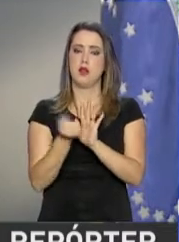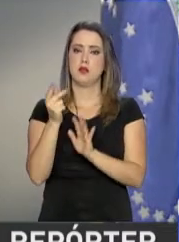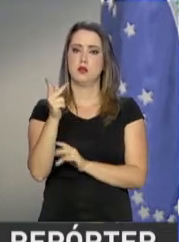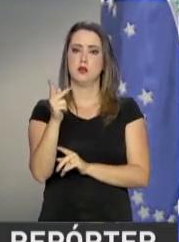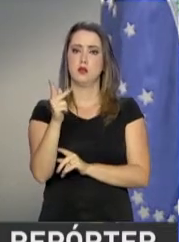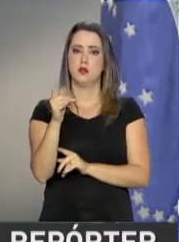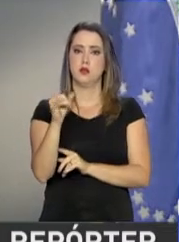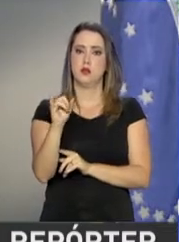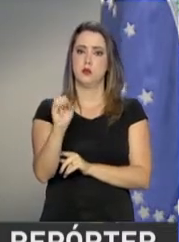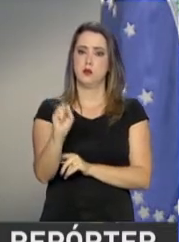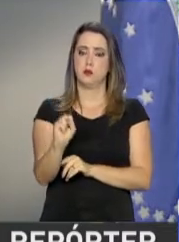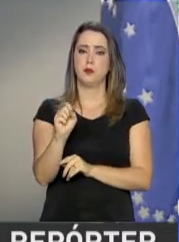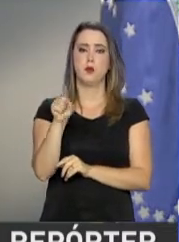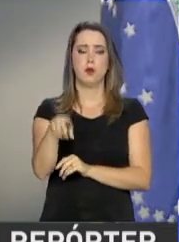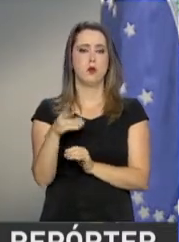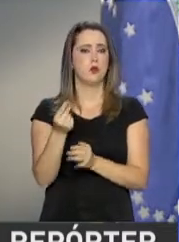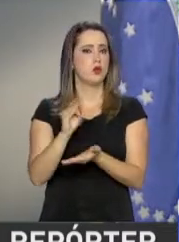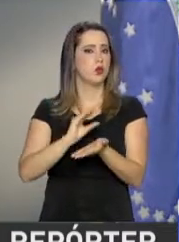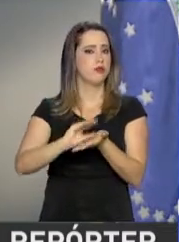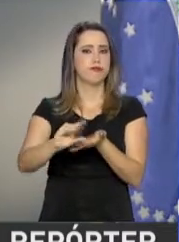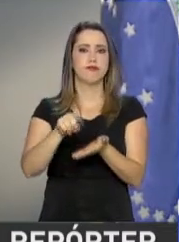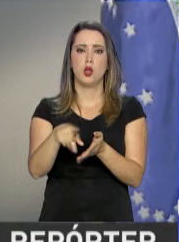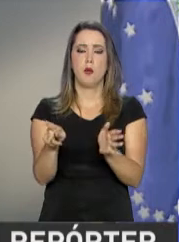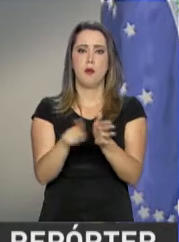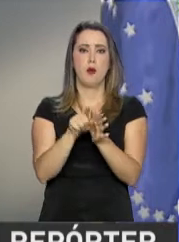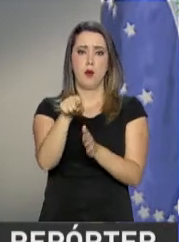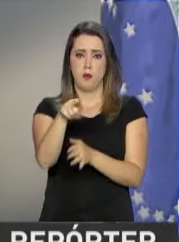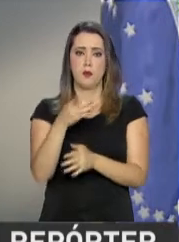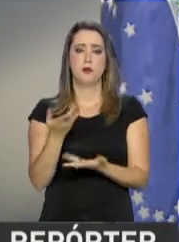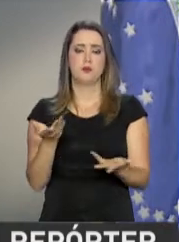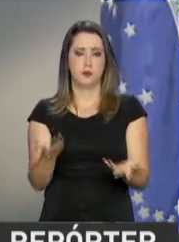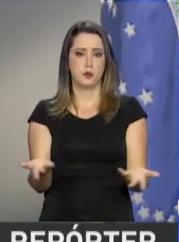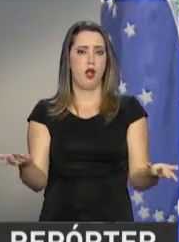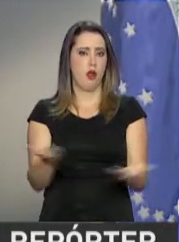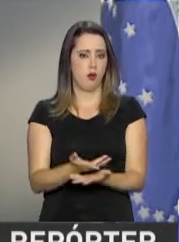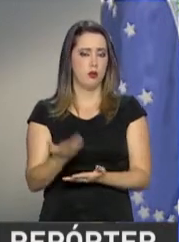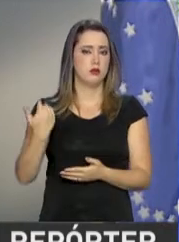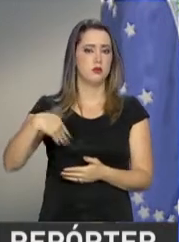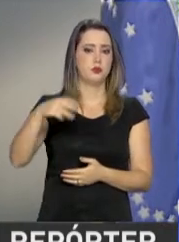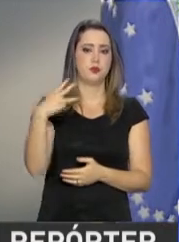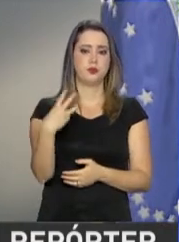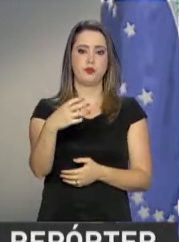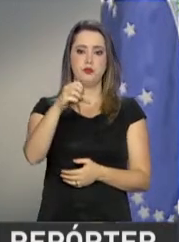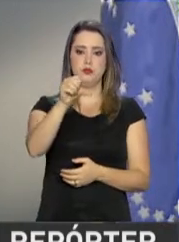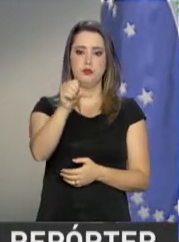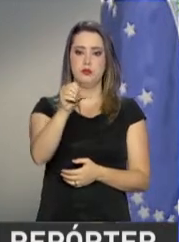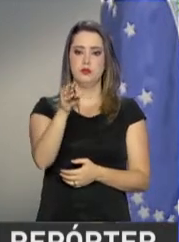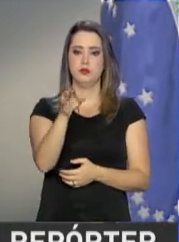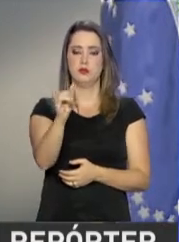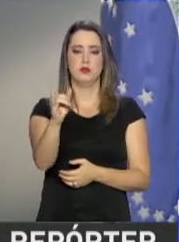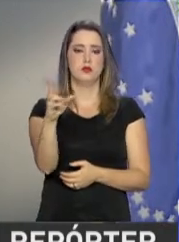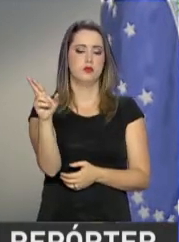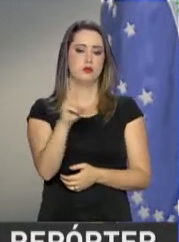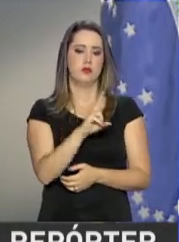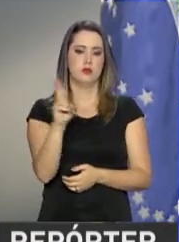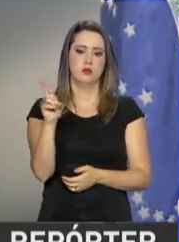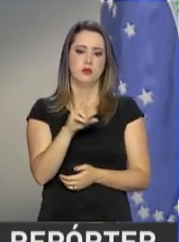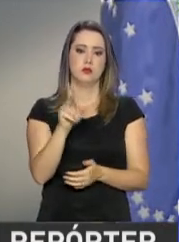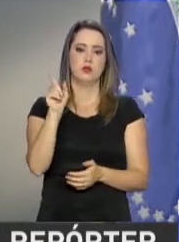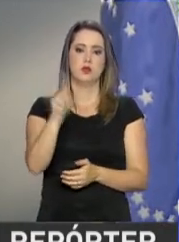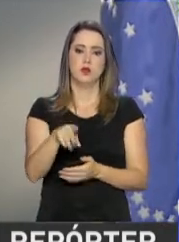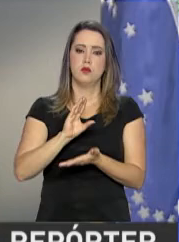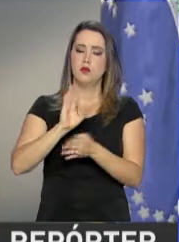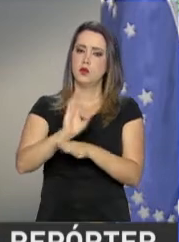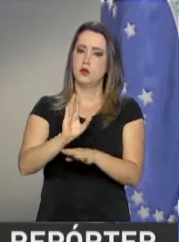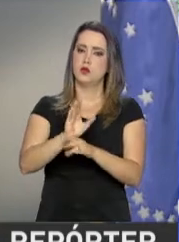-PASEP, dinheiro que foi direto para o seu bolso. Agora são mais 39 bilhões de reais que